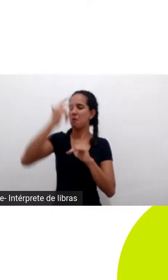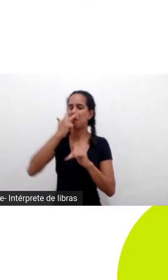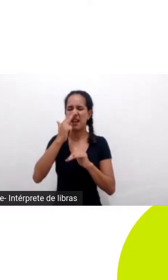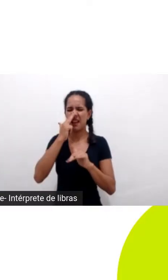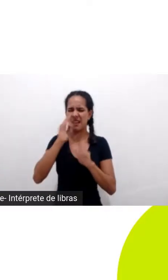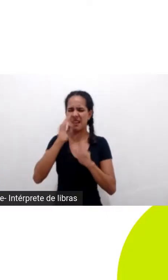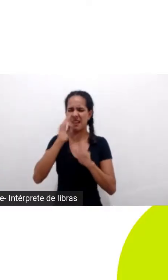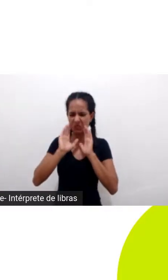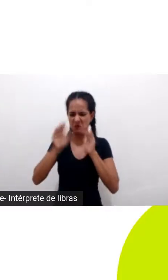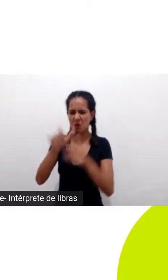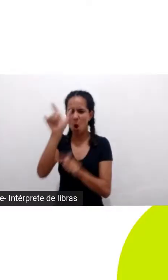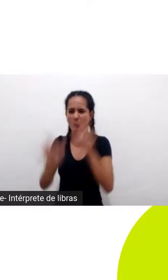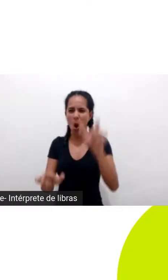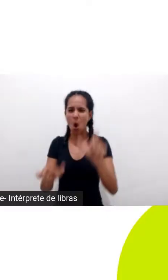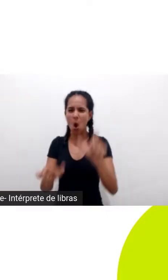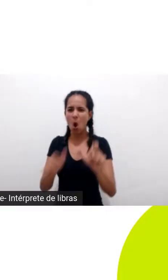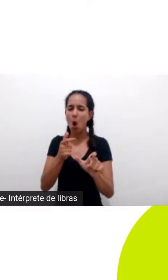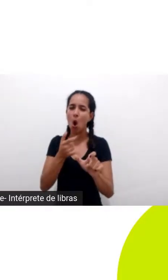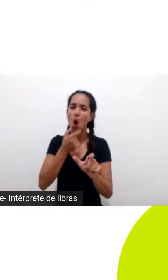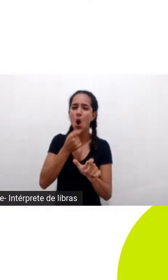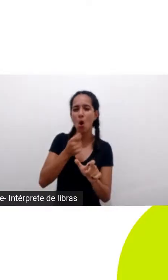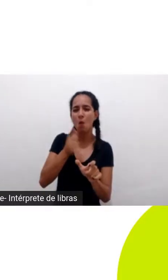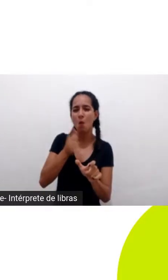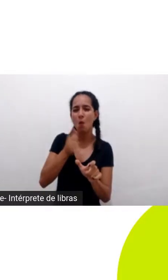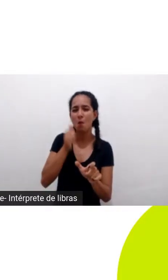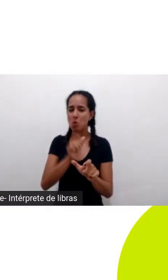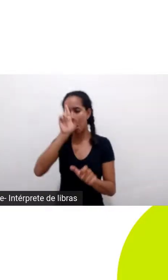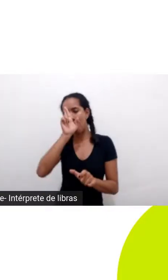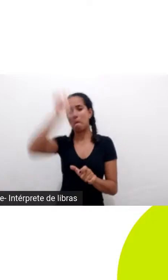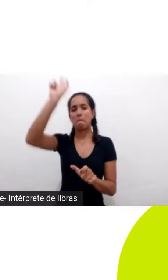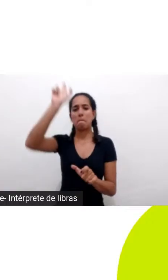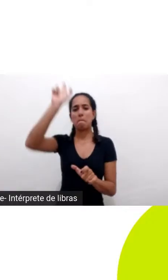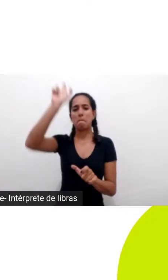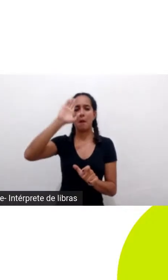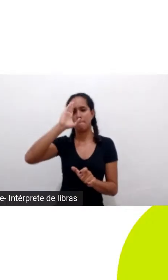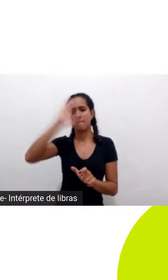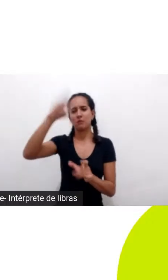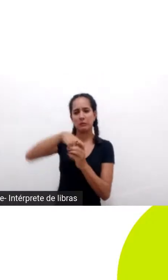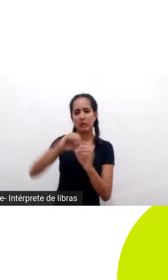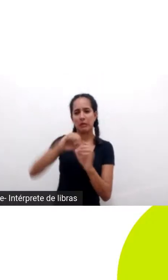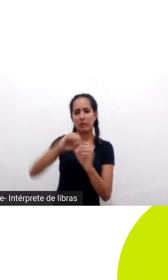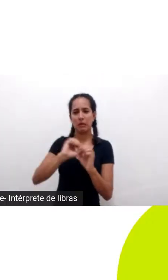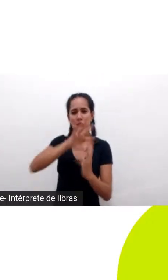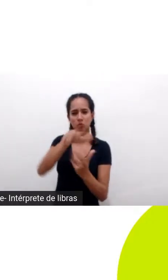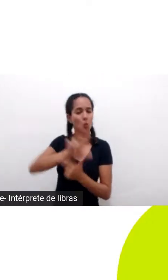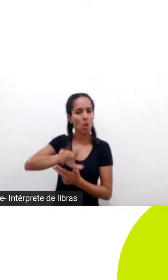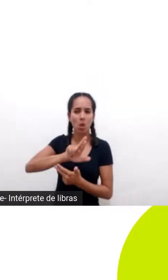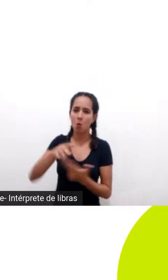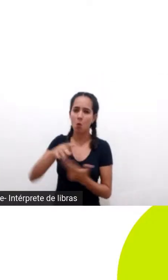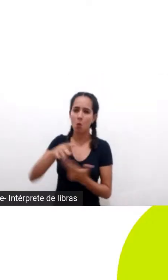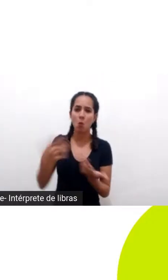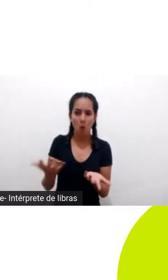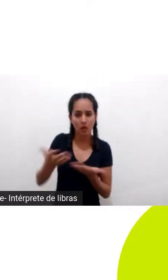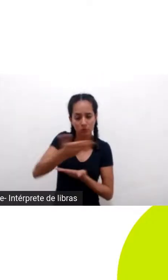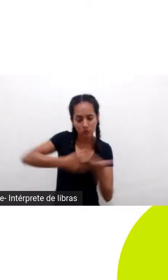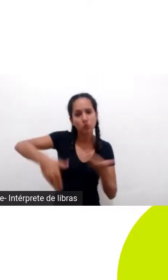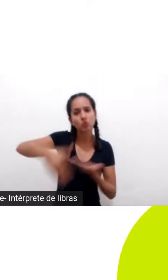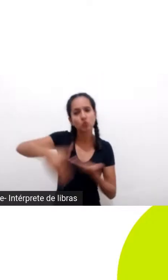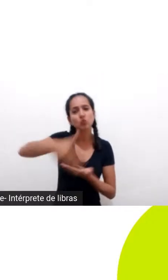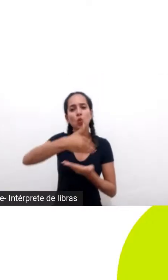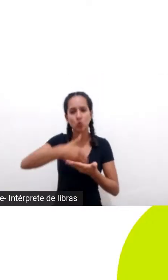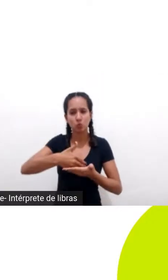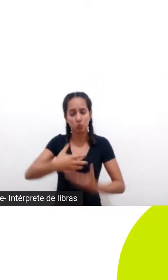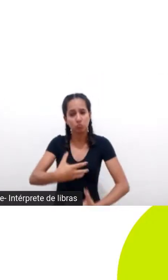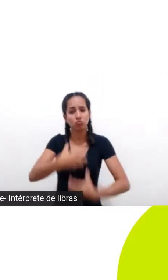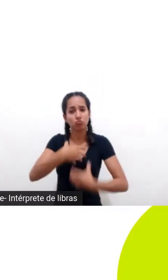uma visão utilitarista para uma visão harmônica que vai ter várias soluções vai ter várias formas de lidar mas de forma geral esse é o paradigma que a gente tem que seguir